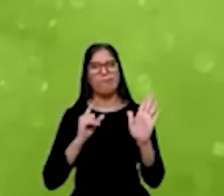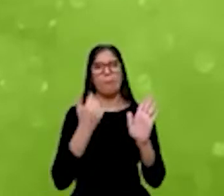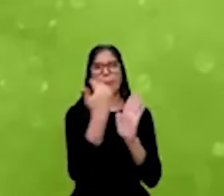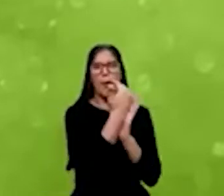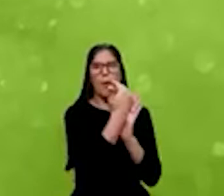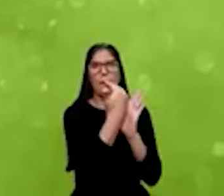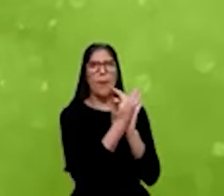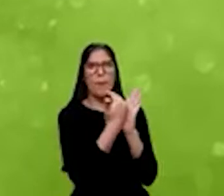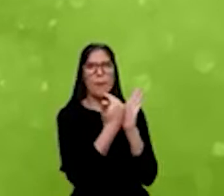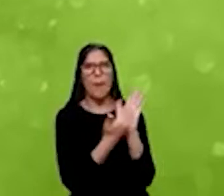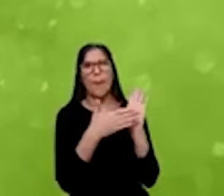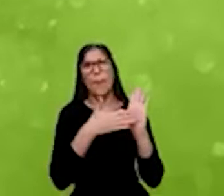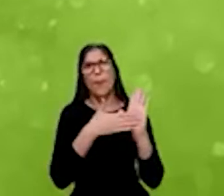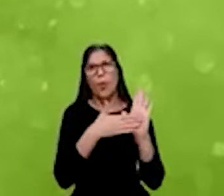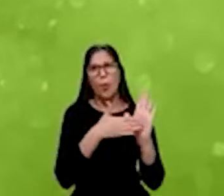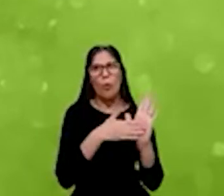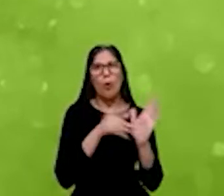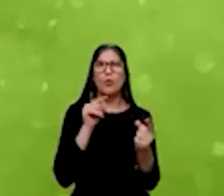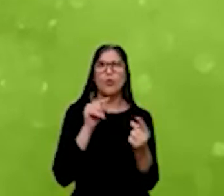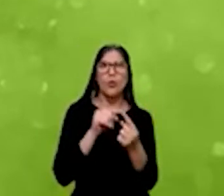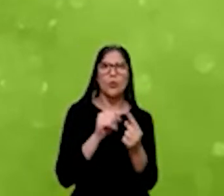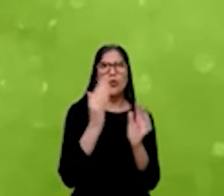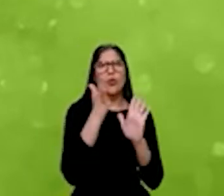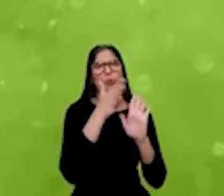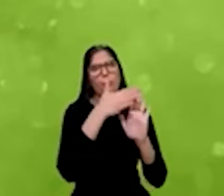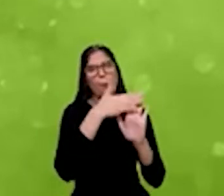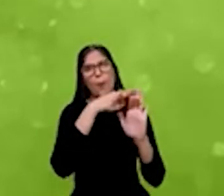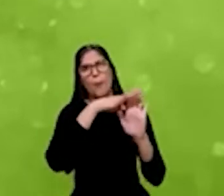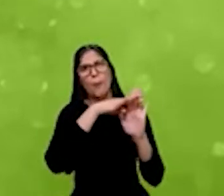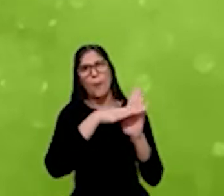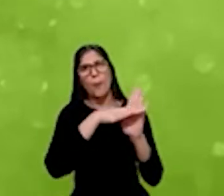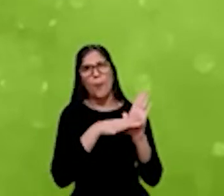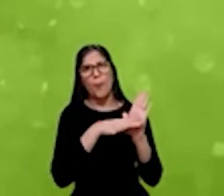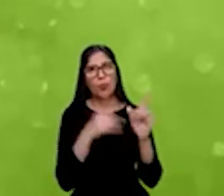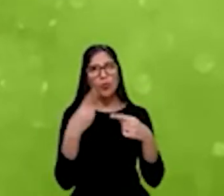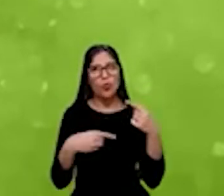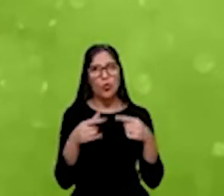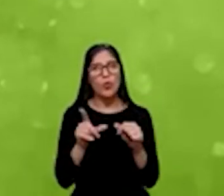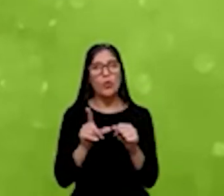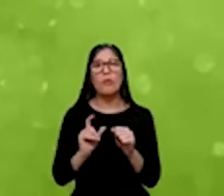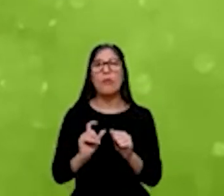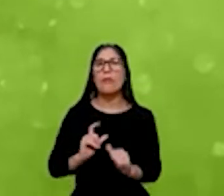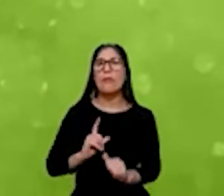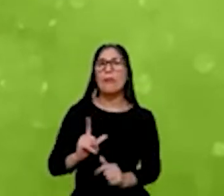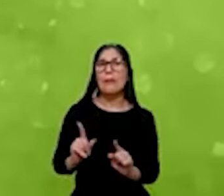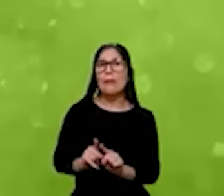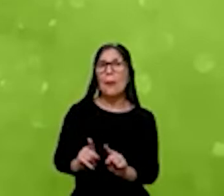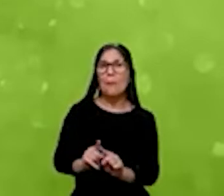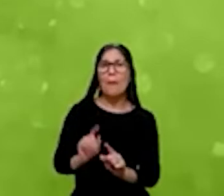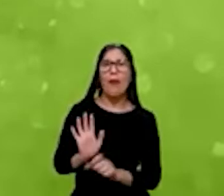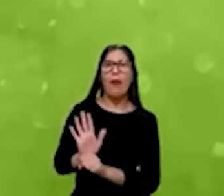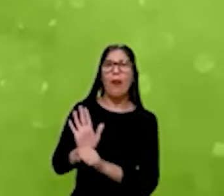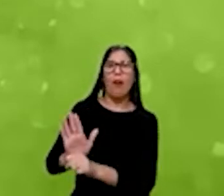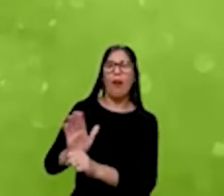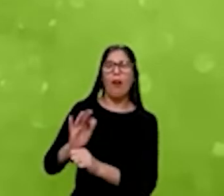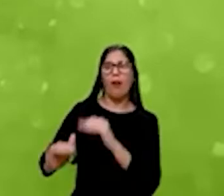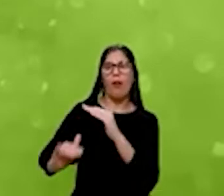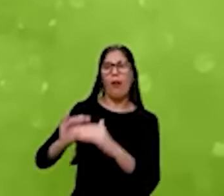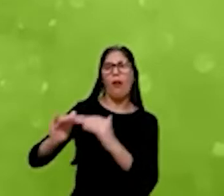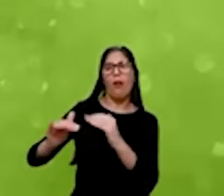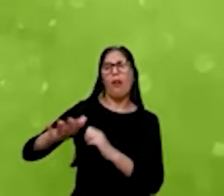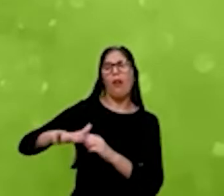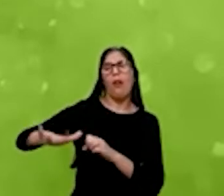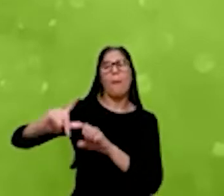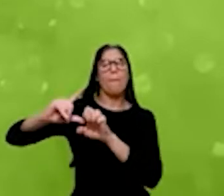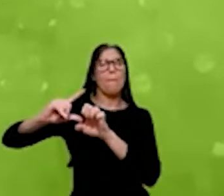propósito em todo o nosso discurso, a gente está ajudando a acelerar as cadeias de empreendedorismo, mas também